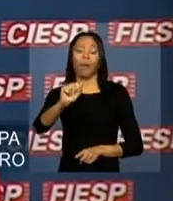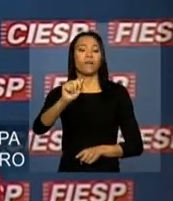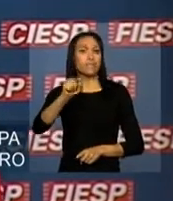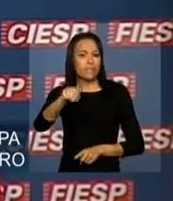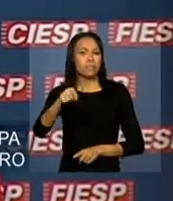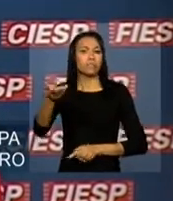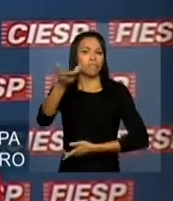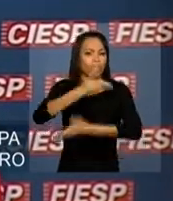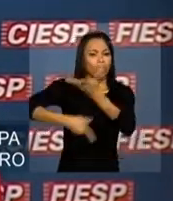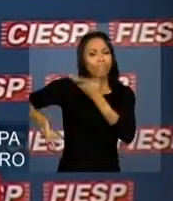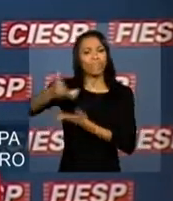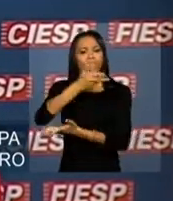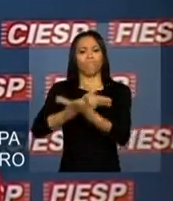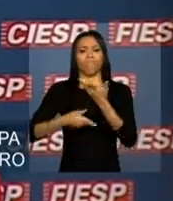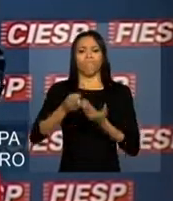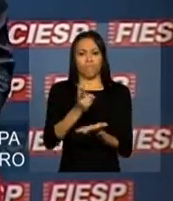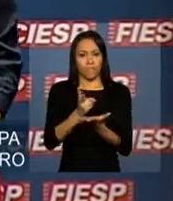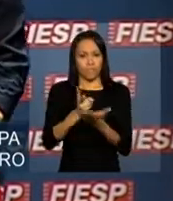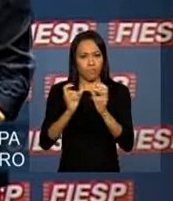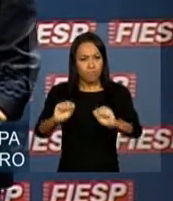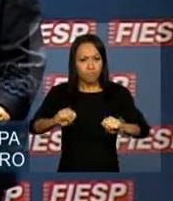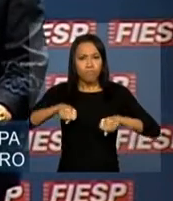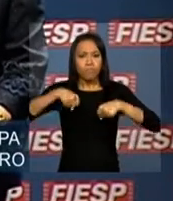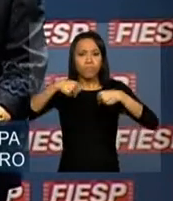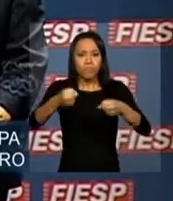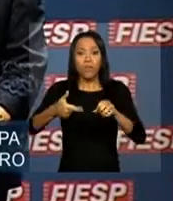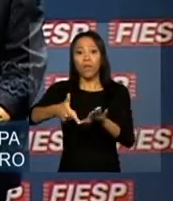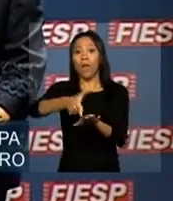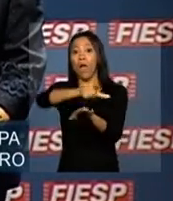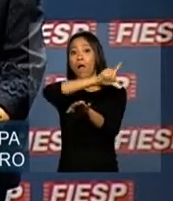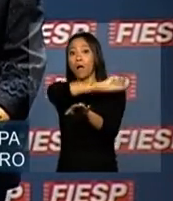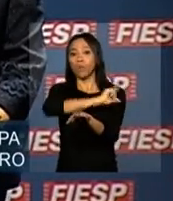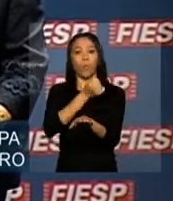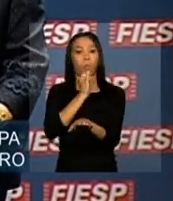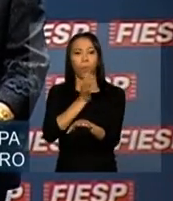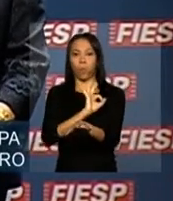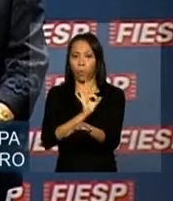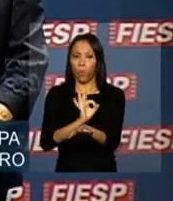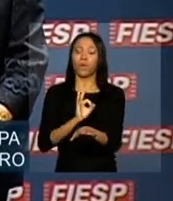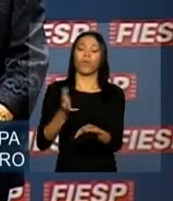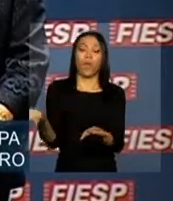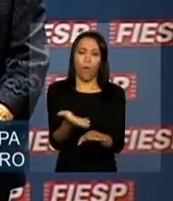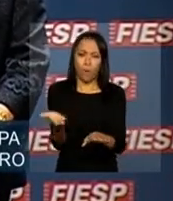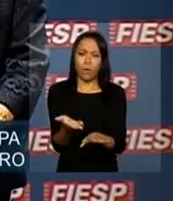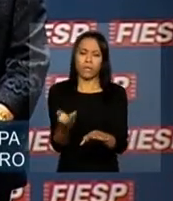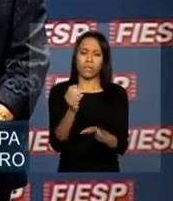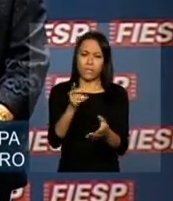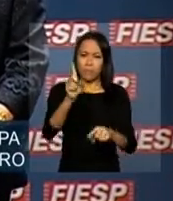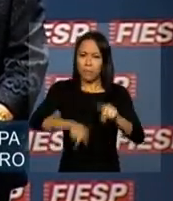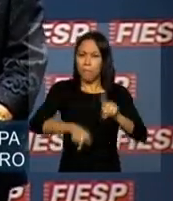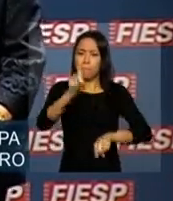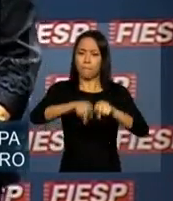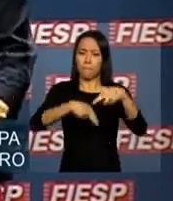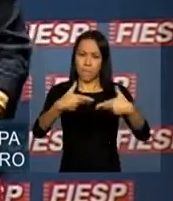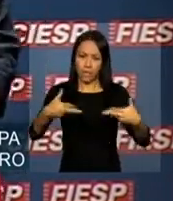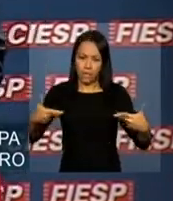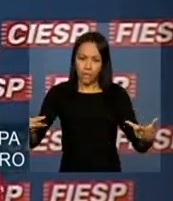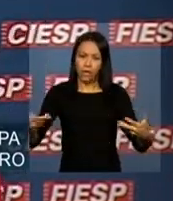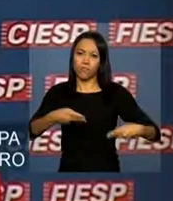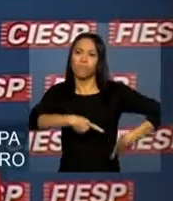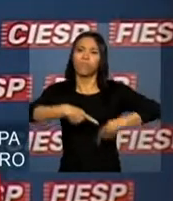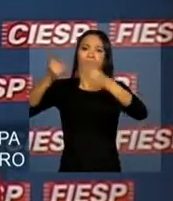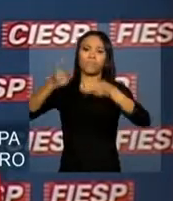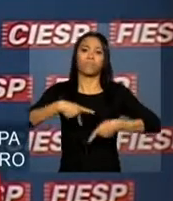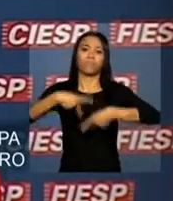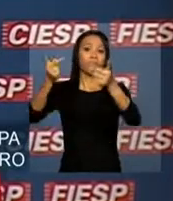realização do potencial ainda inexplorado de intercâmbio de nossos produtos e serviços. O Brasil